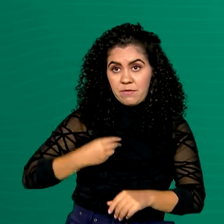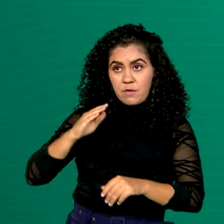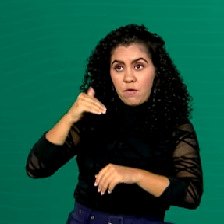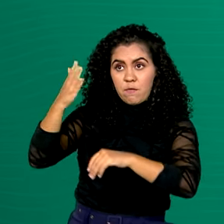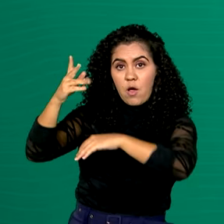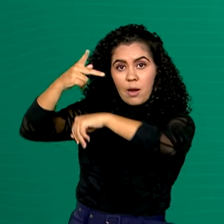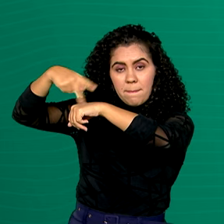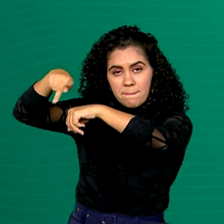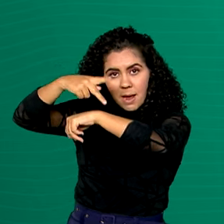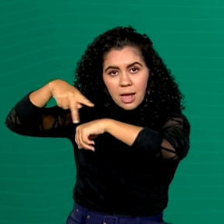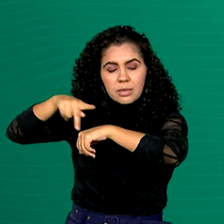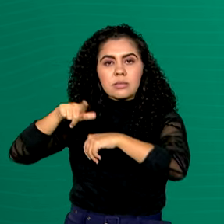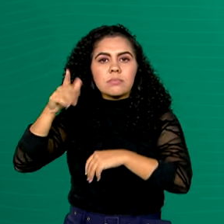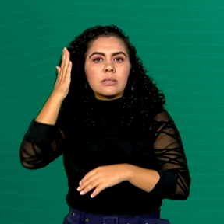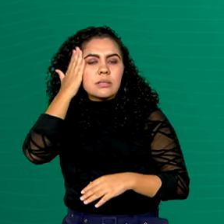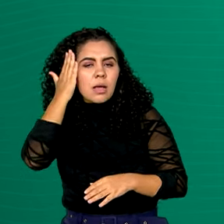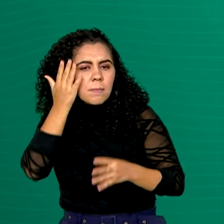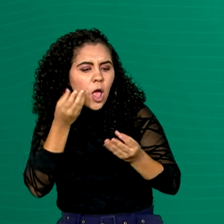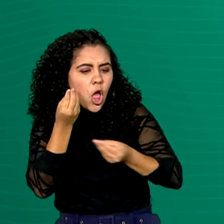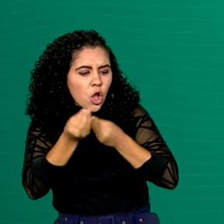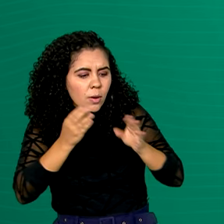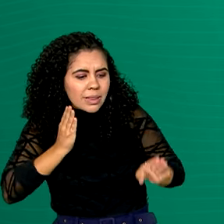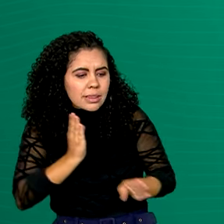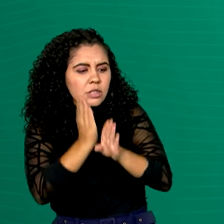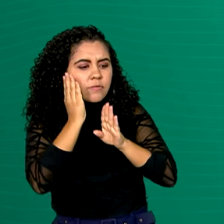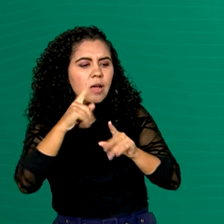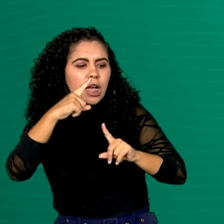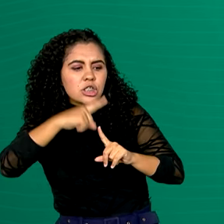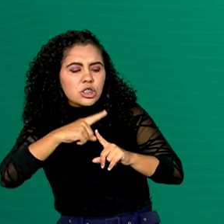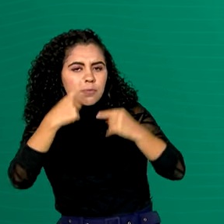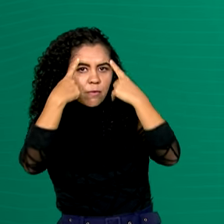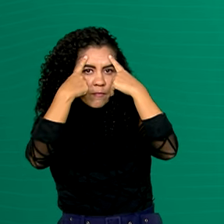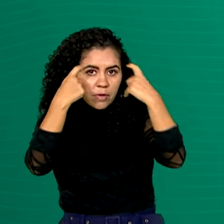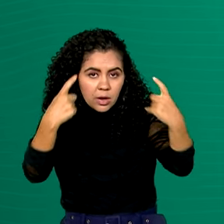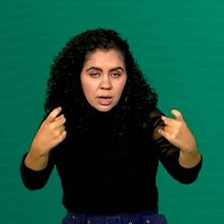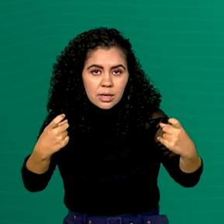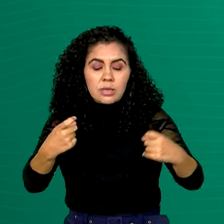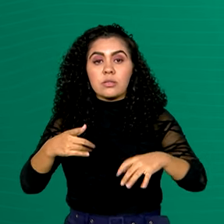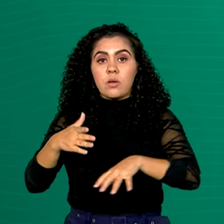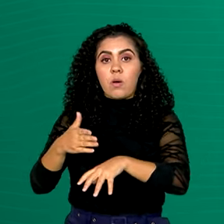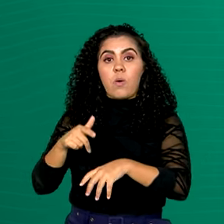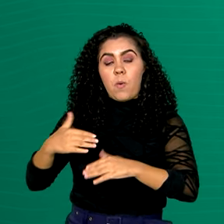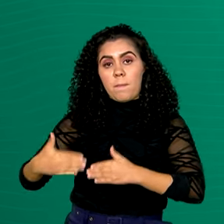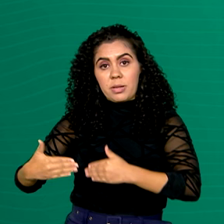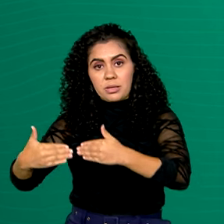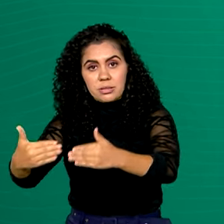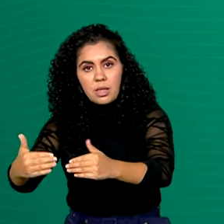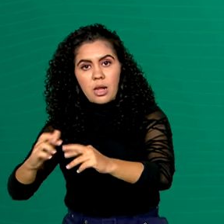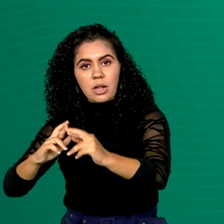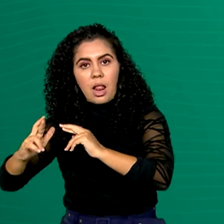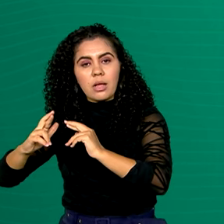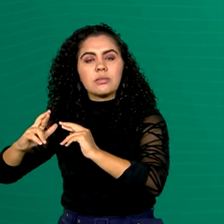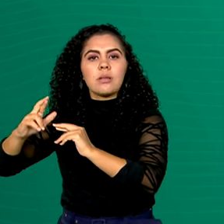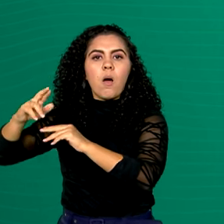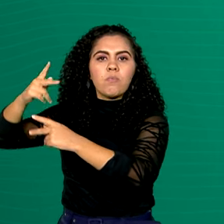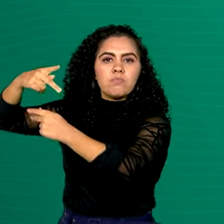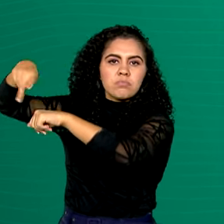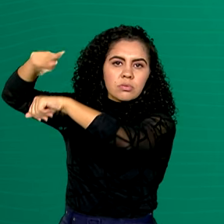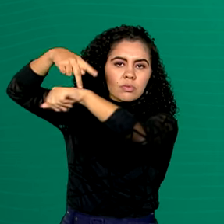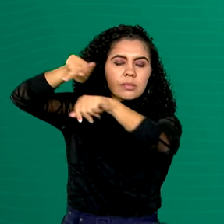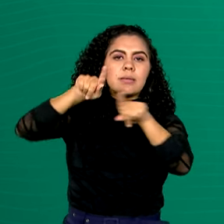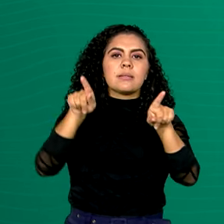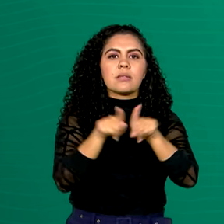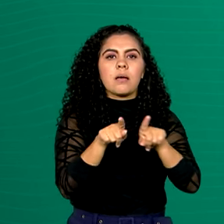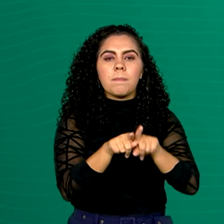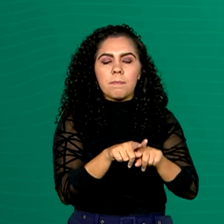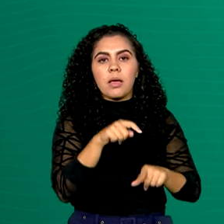como identificar e denunciar situações de violência, o Ministério das Relações Exteriores e o Ministério das Mulheres lançaram